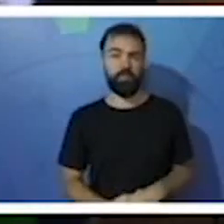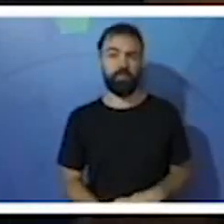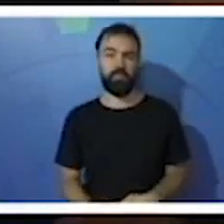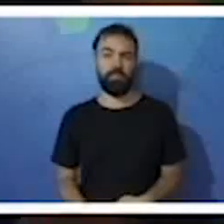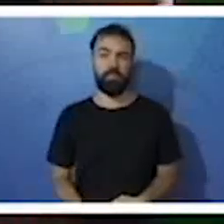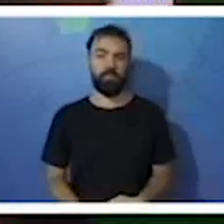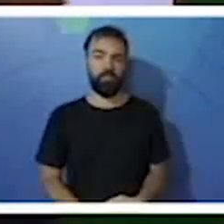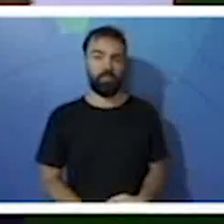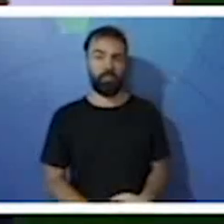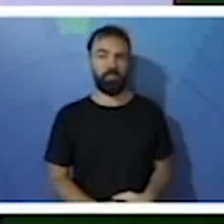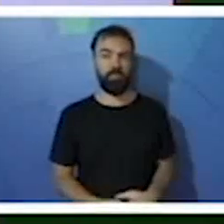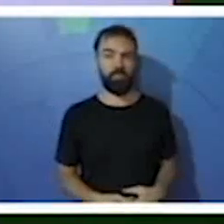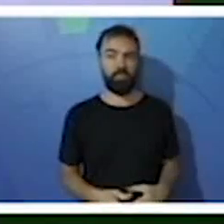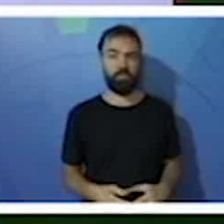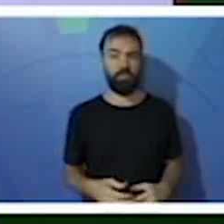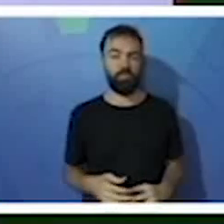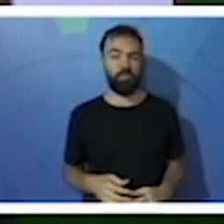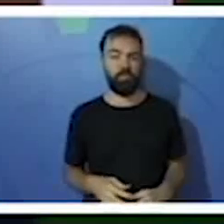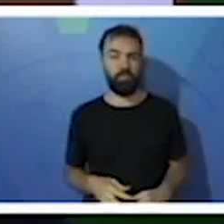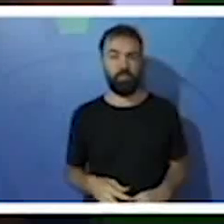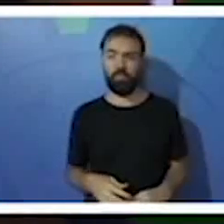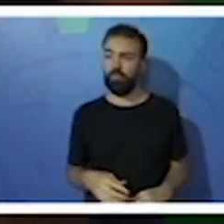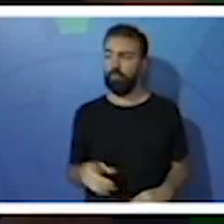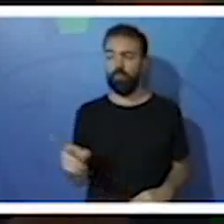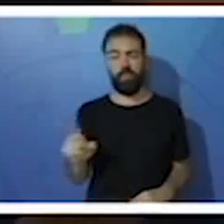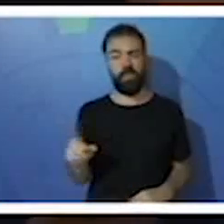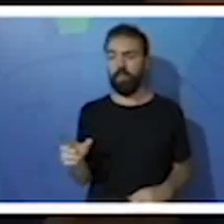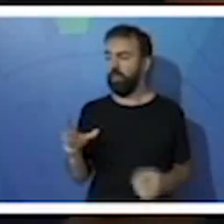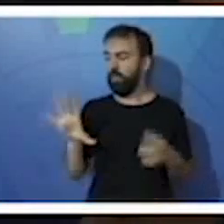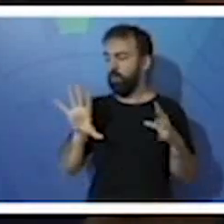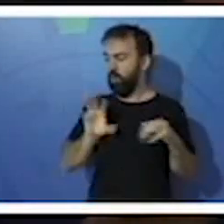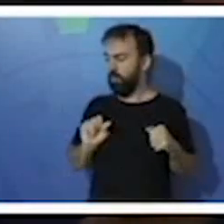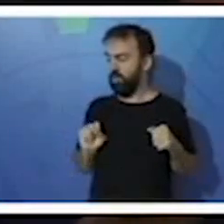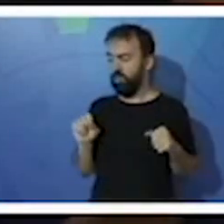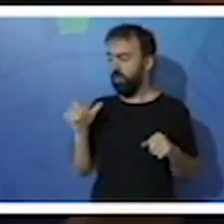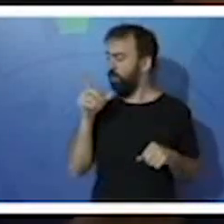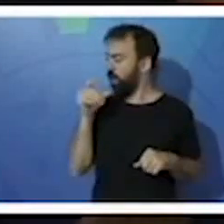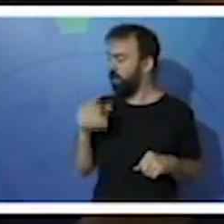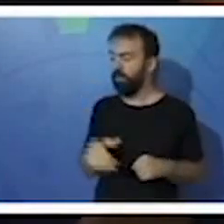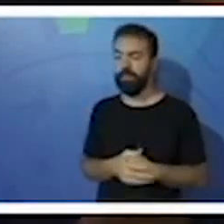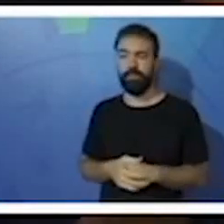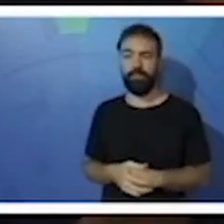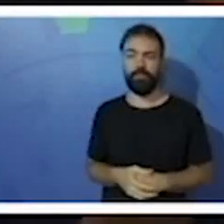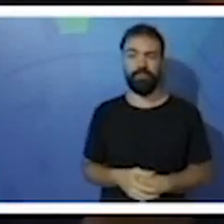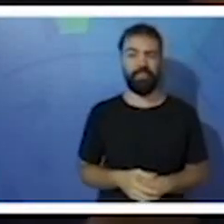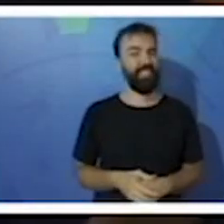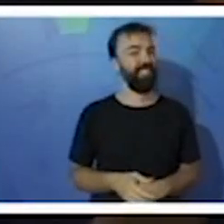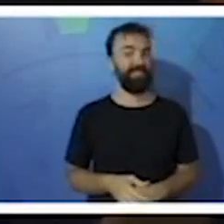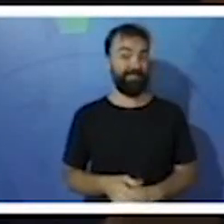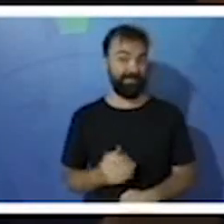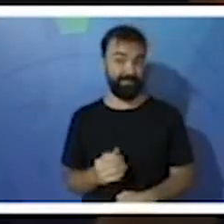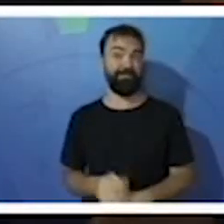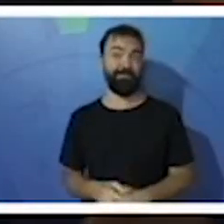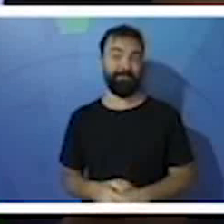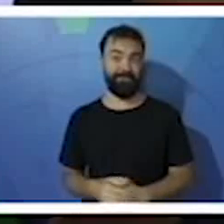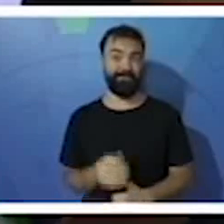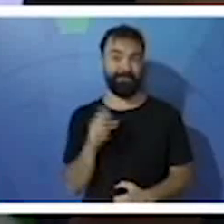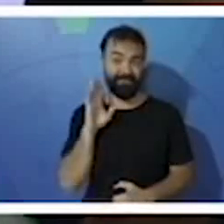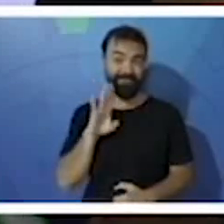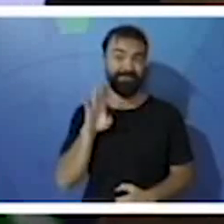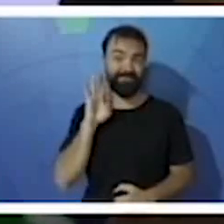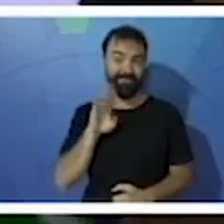Que o mantém seco, tá? Dentro e fora da água. Olha que perfeição, crianças.